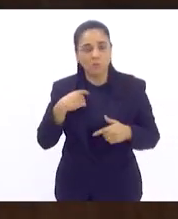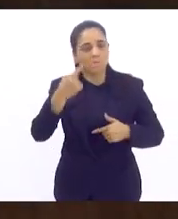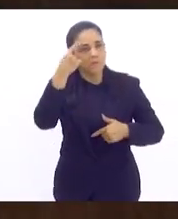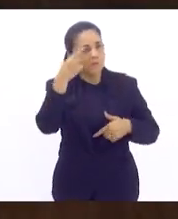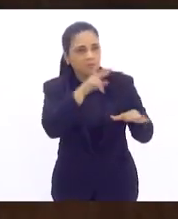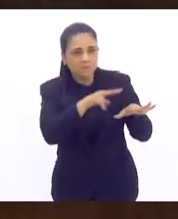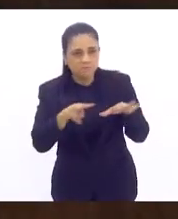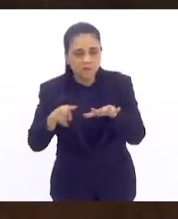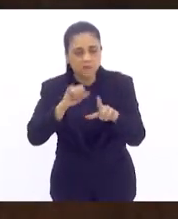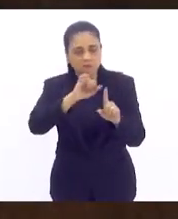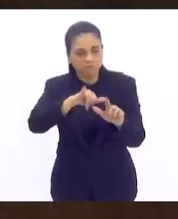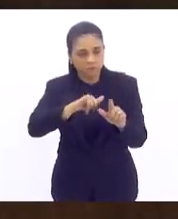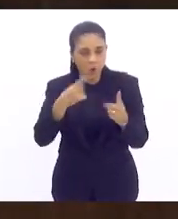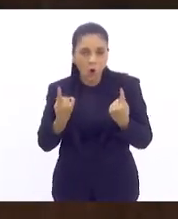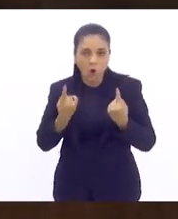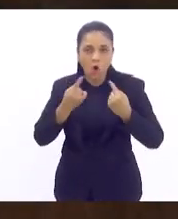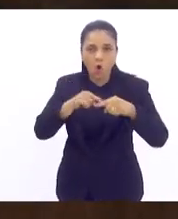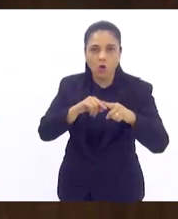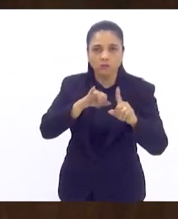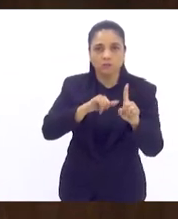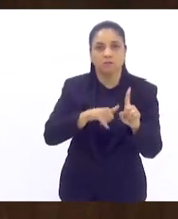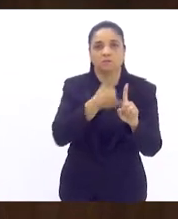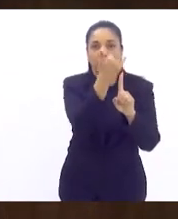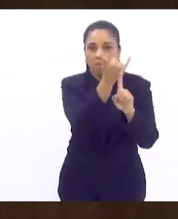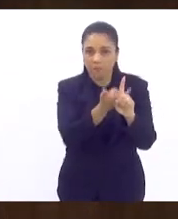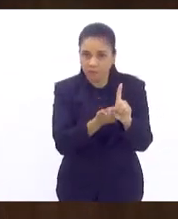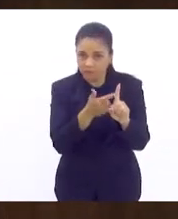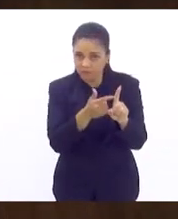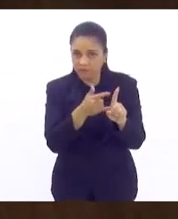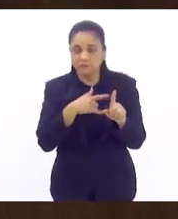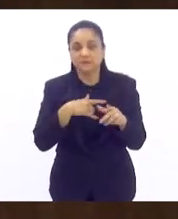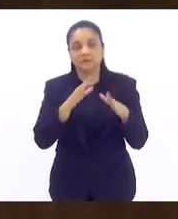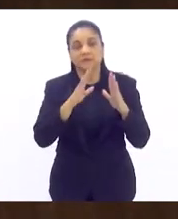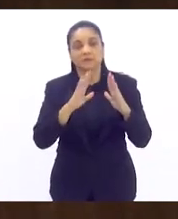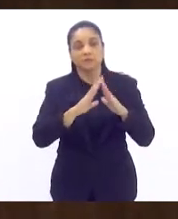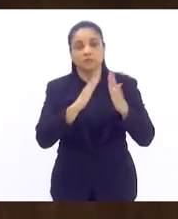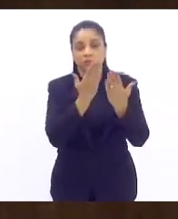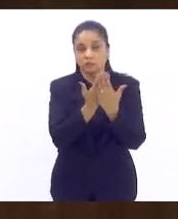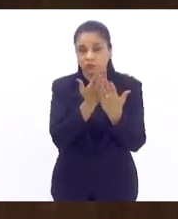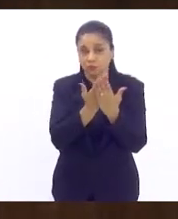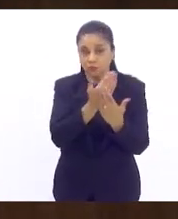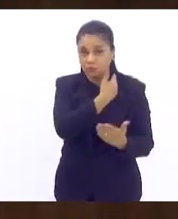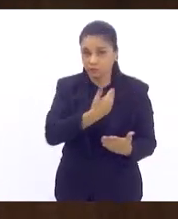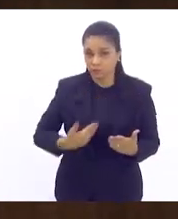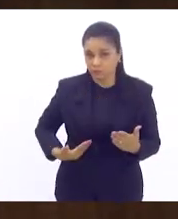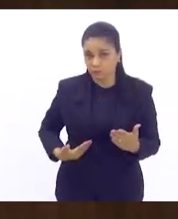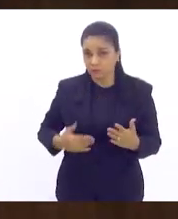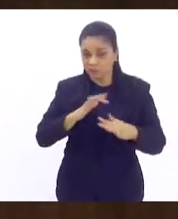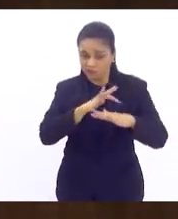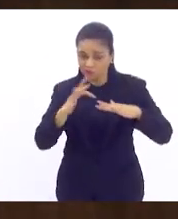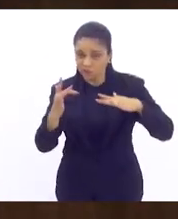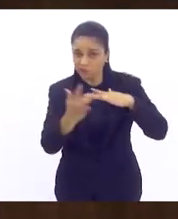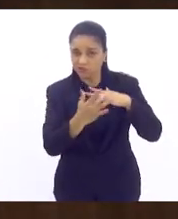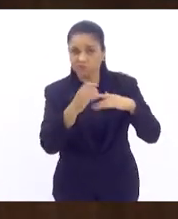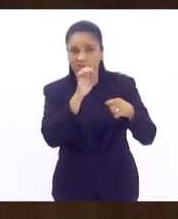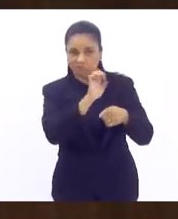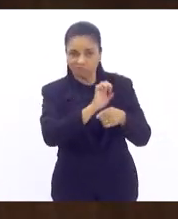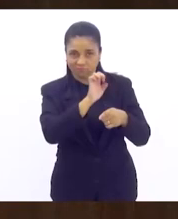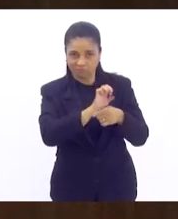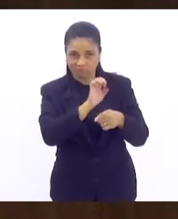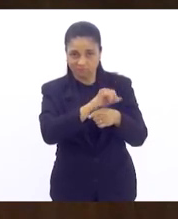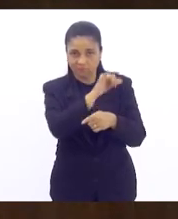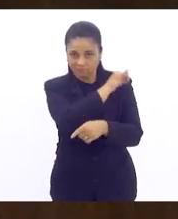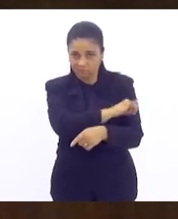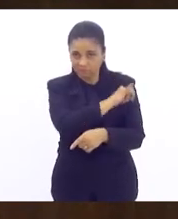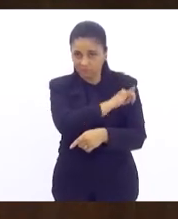combate ao bullying e o cyberbullying nas escolas públicas e de rede estadual do Rio de Janeiro. Importante